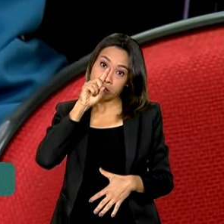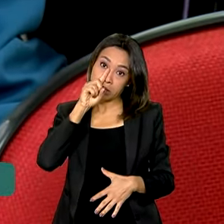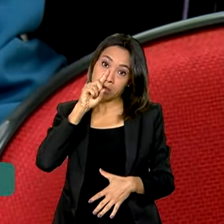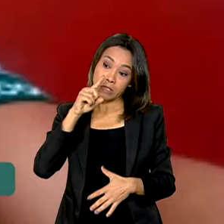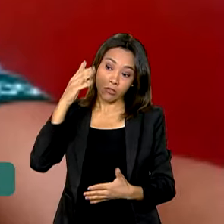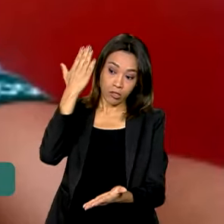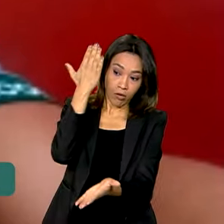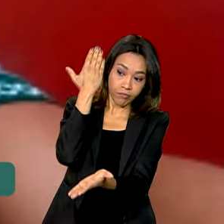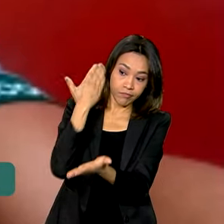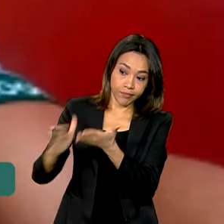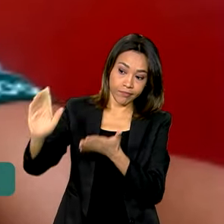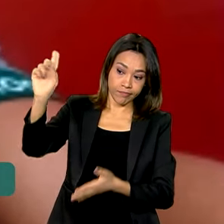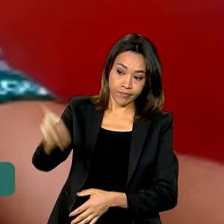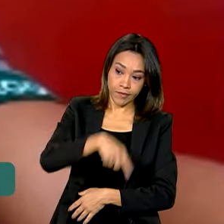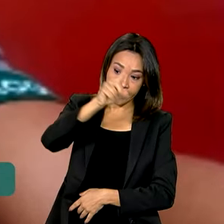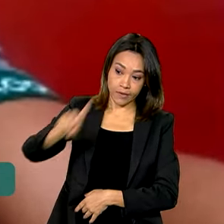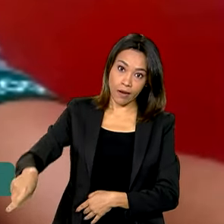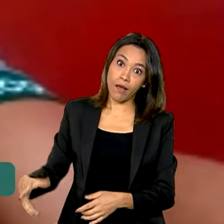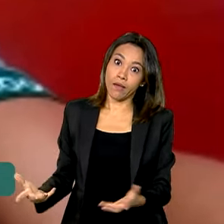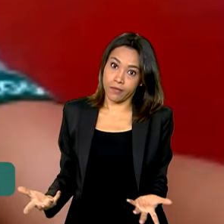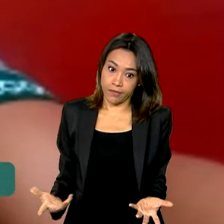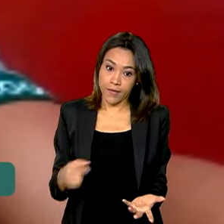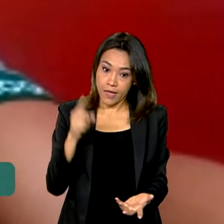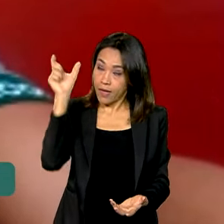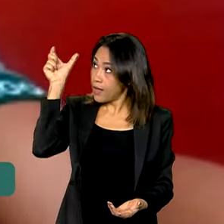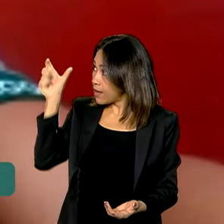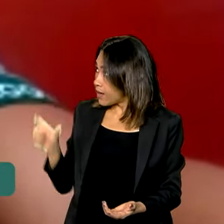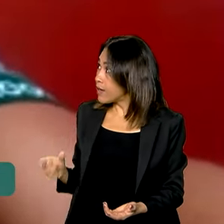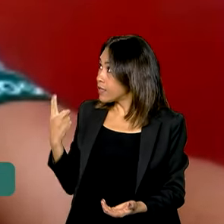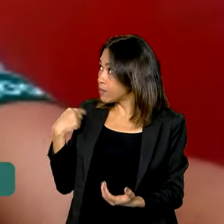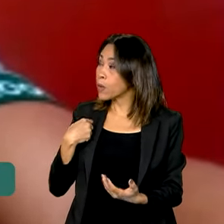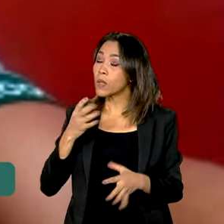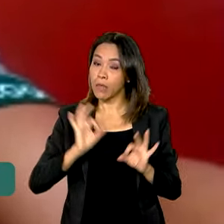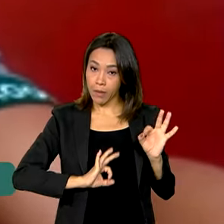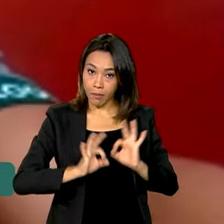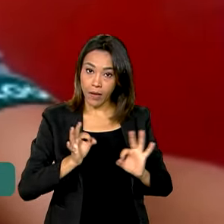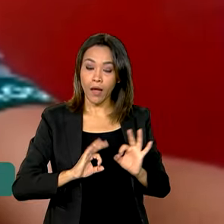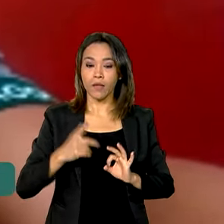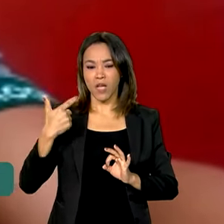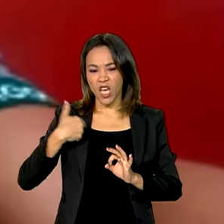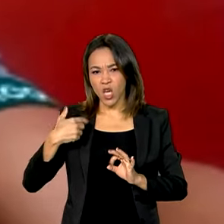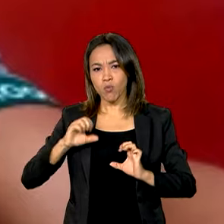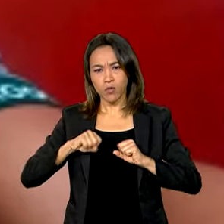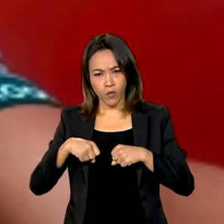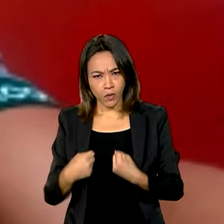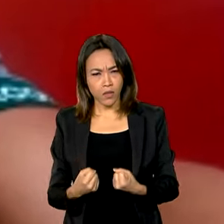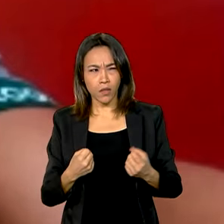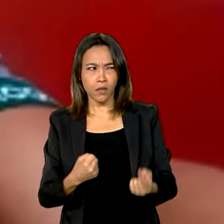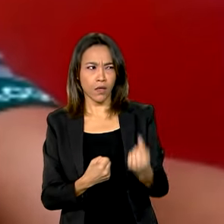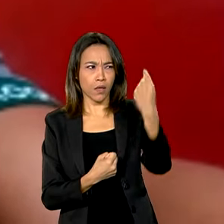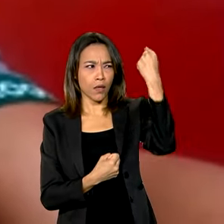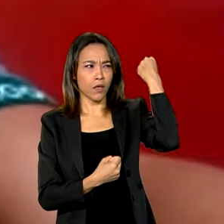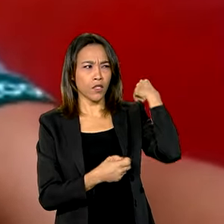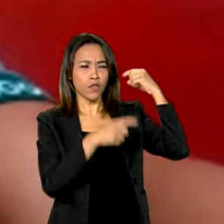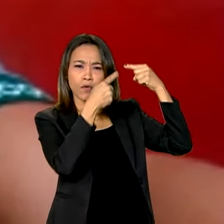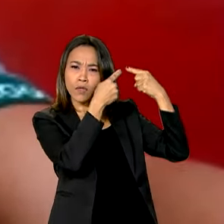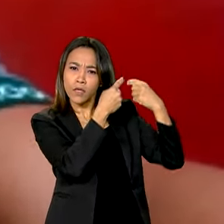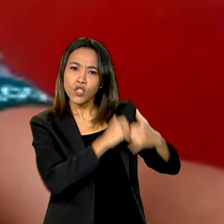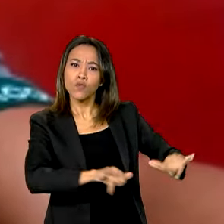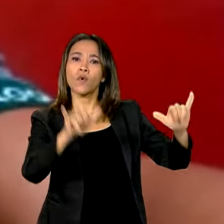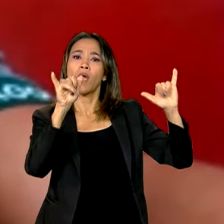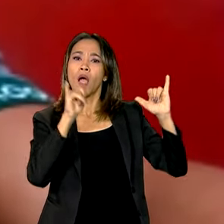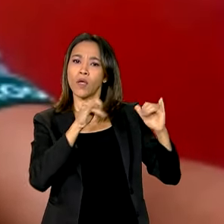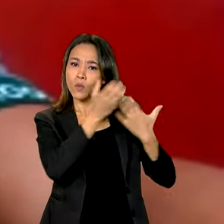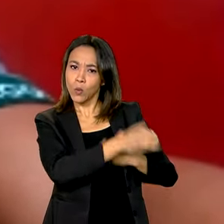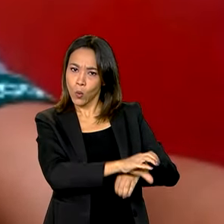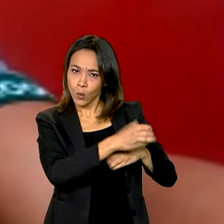eliminados. Márcio diz que está preparado. Eu me dediquei bastante desde que saiu o edital, desde que começou a anunciar que ia